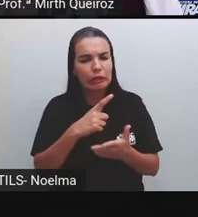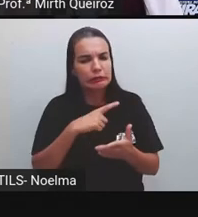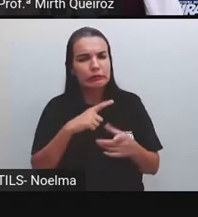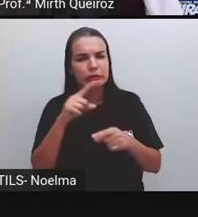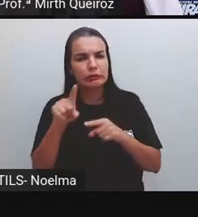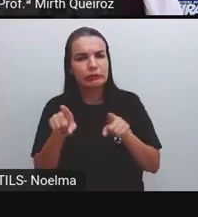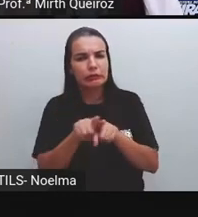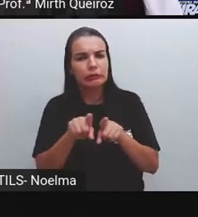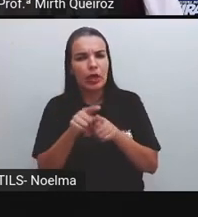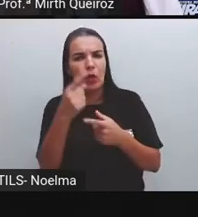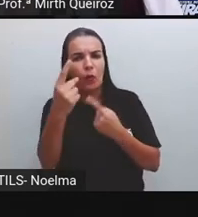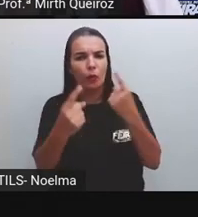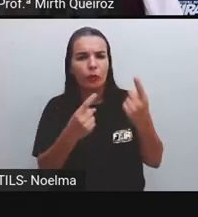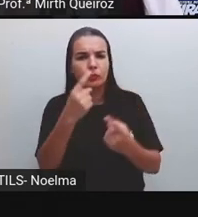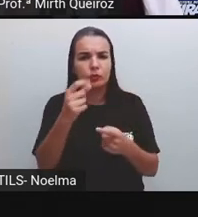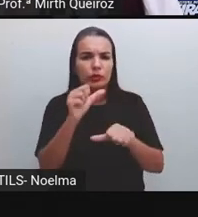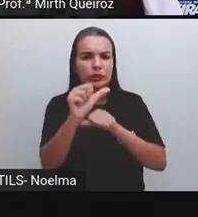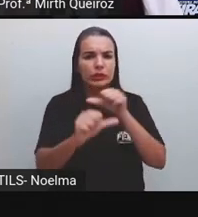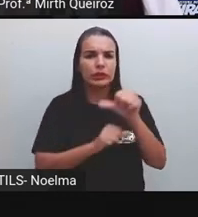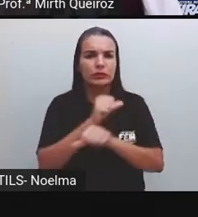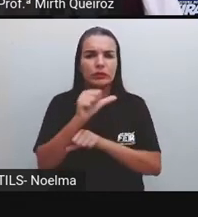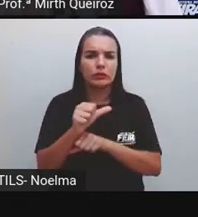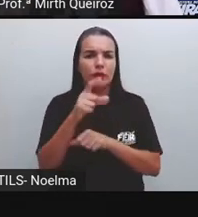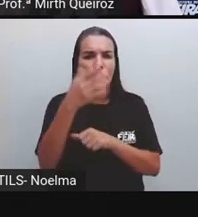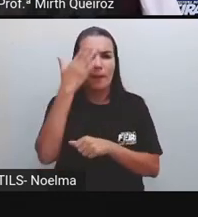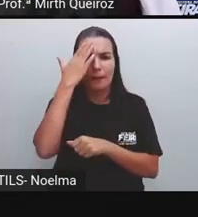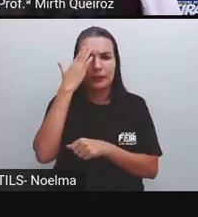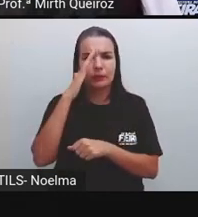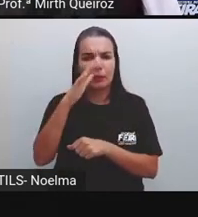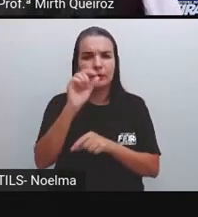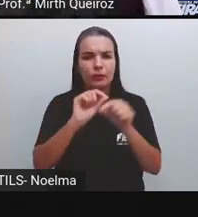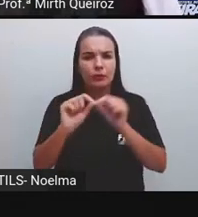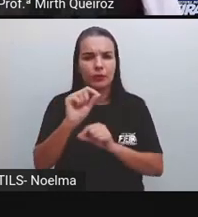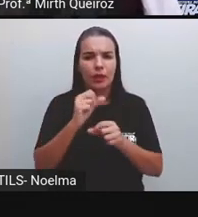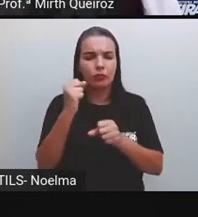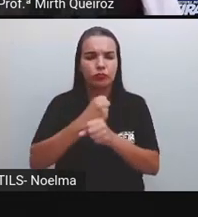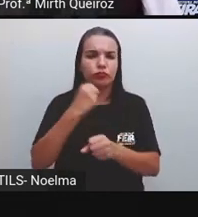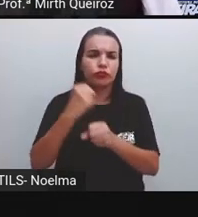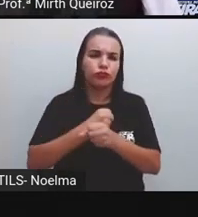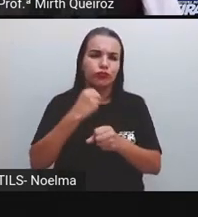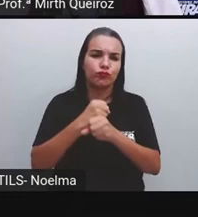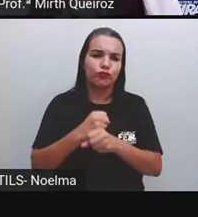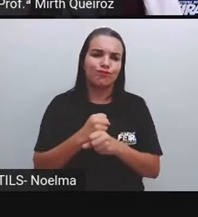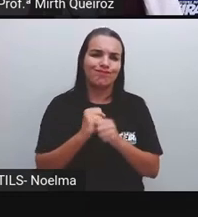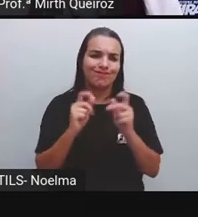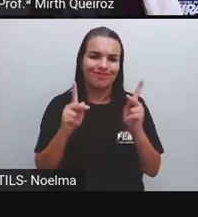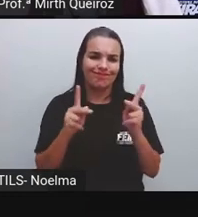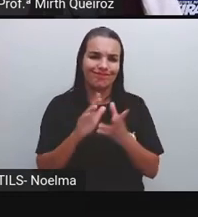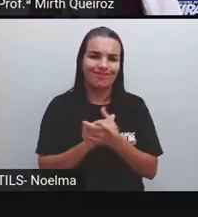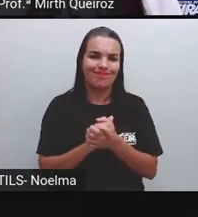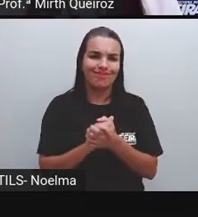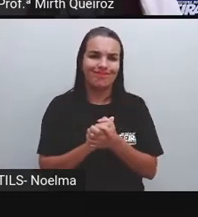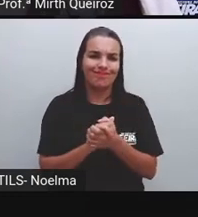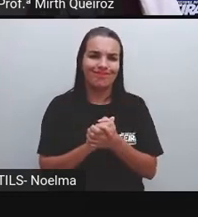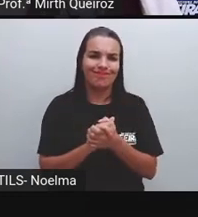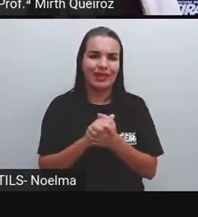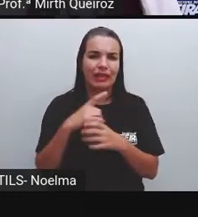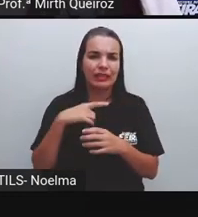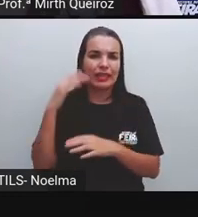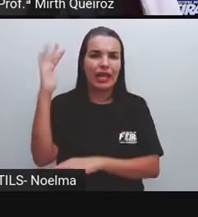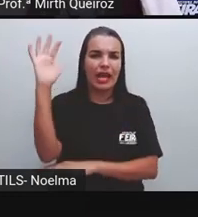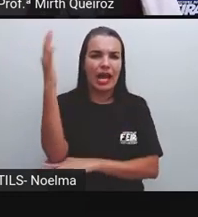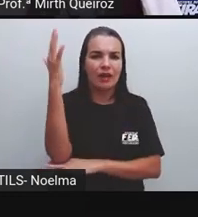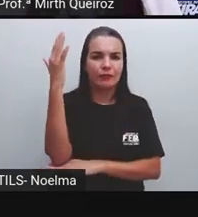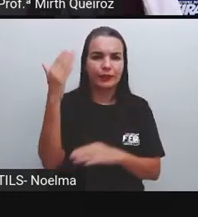também algumas transformações, principalmente relacionadas aí às construções, né? Nós temos árvores na